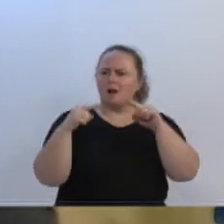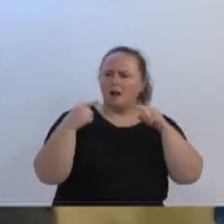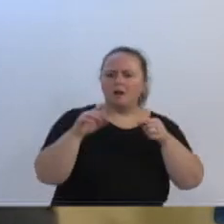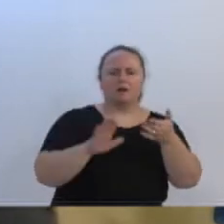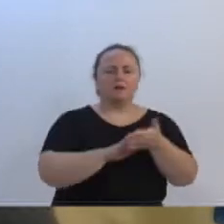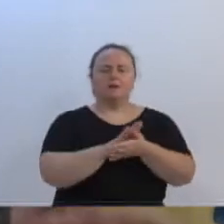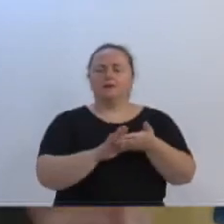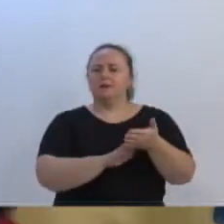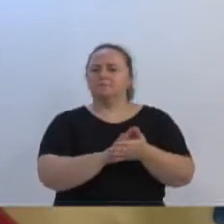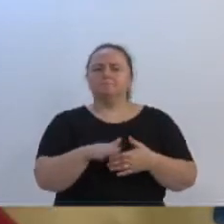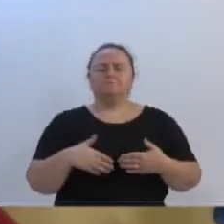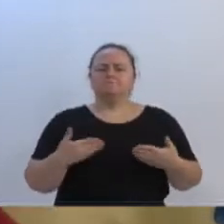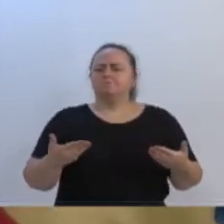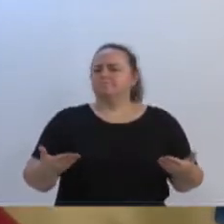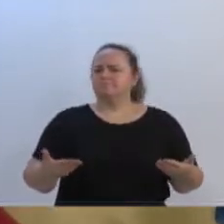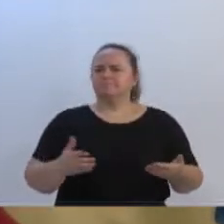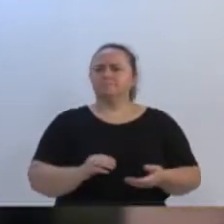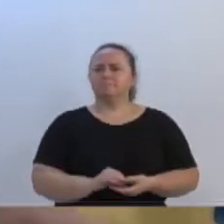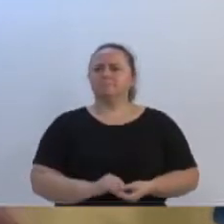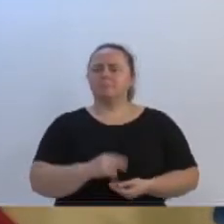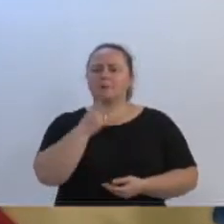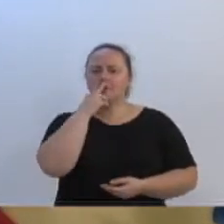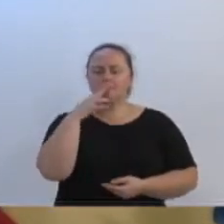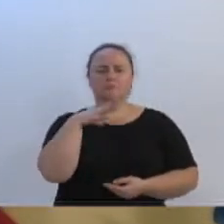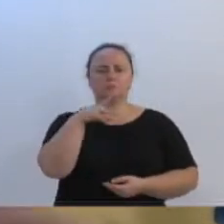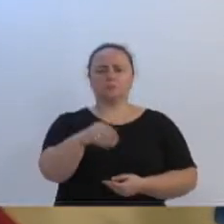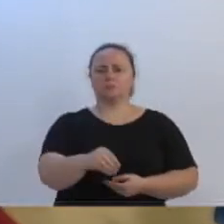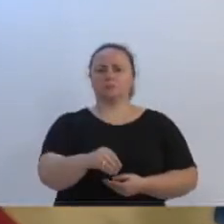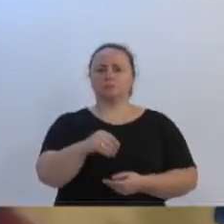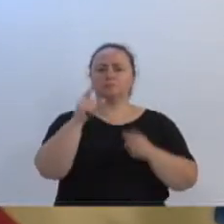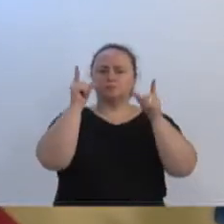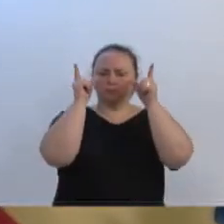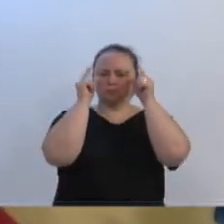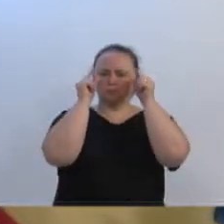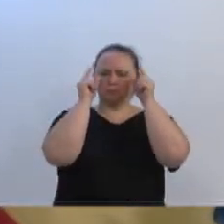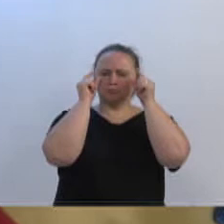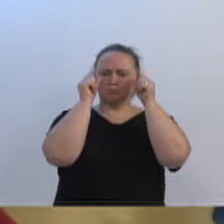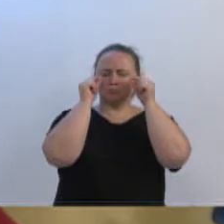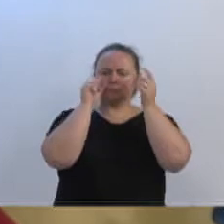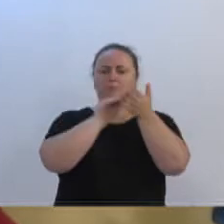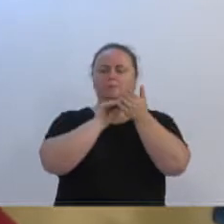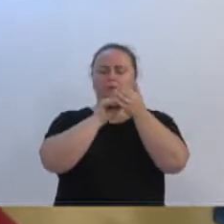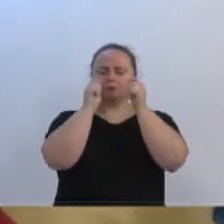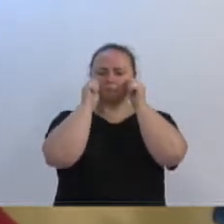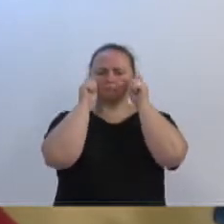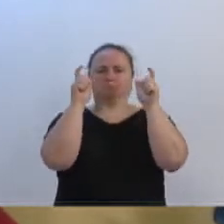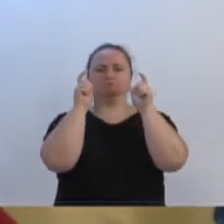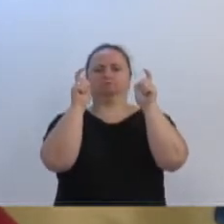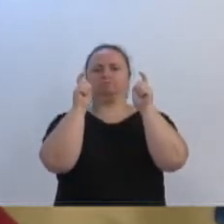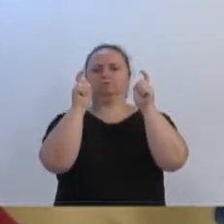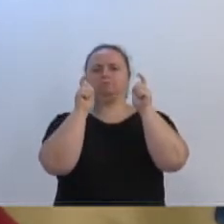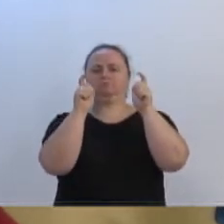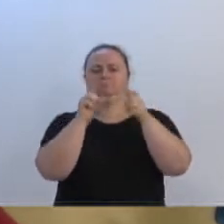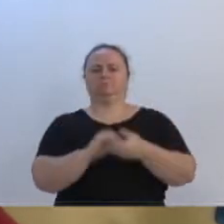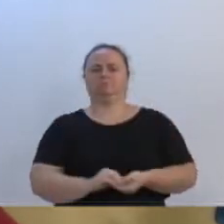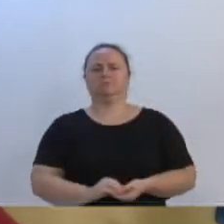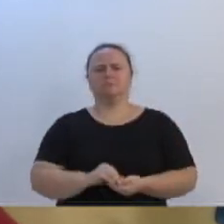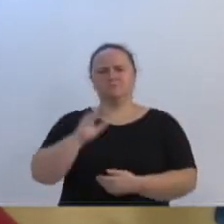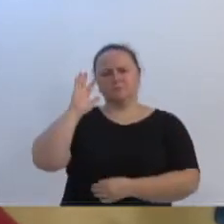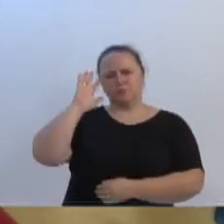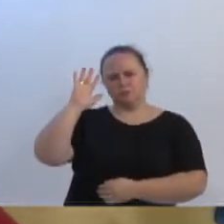vereadores. Engraçado para isso está todo mundo com soníforo, está todo mundo sonâmbulo, ou ninguém acordou, ou será que isso é um sonho?